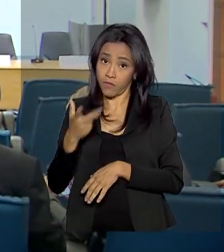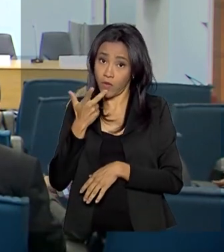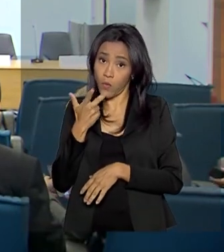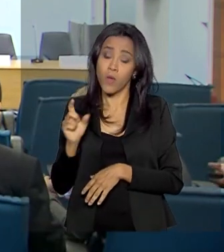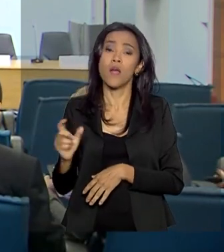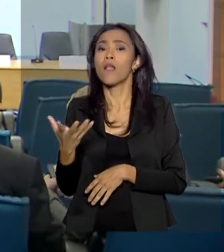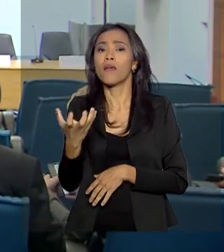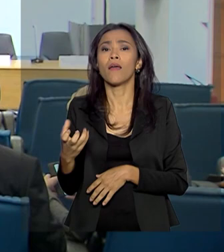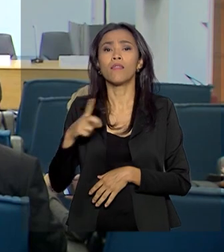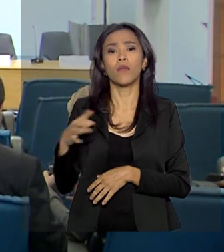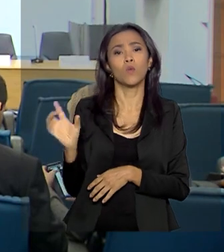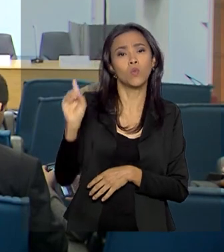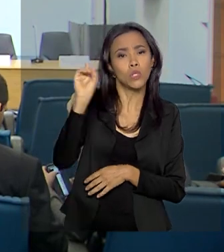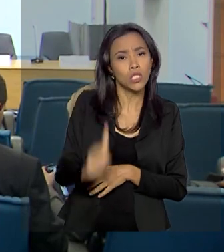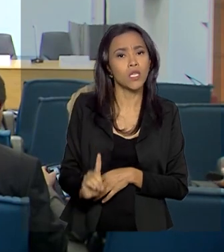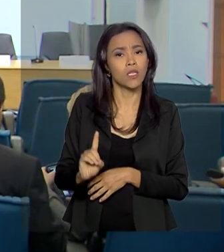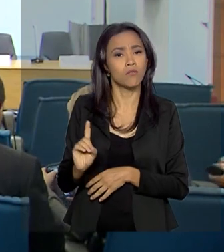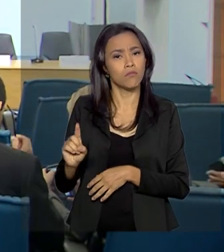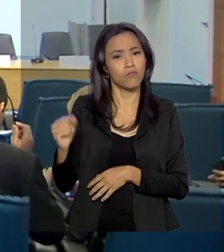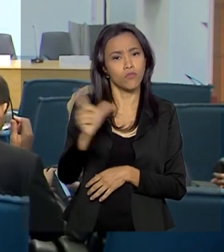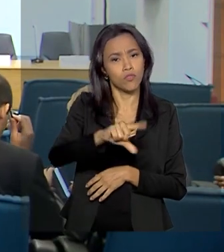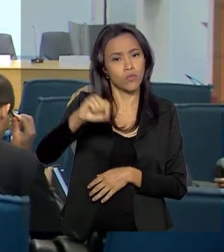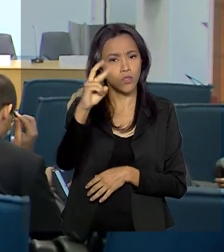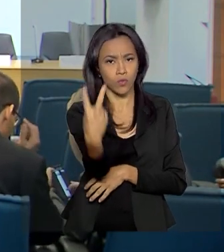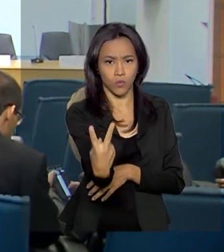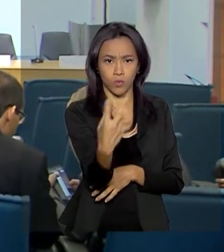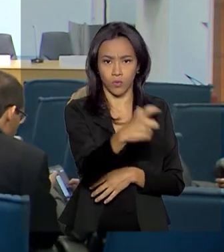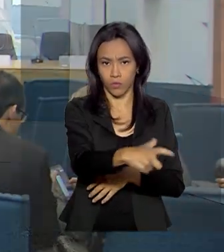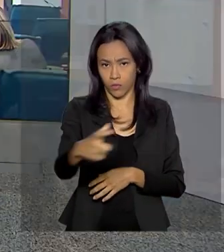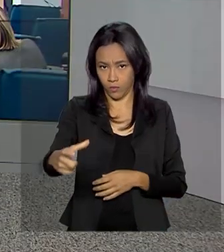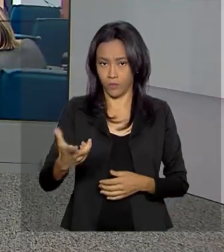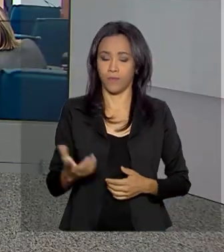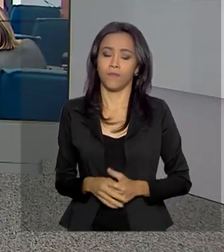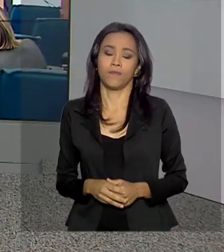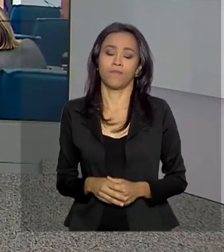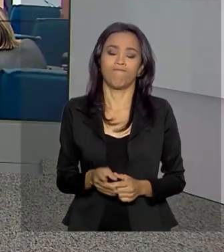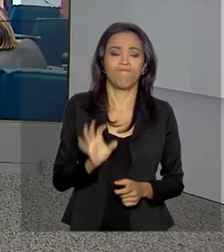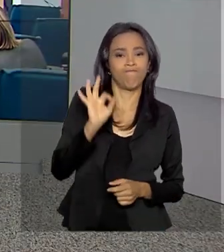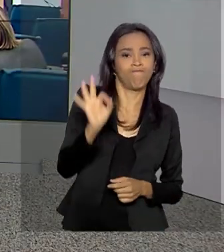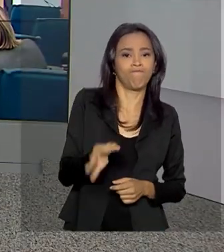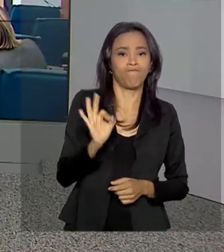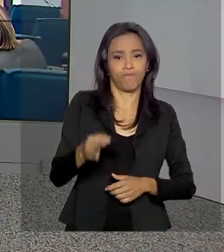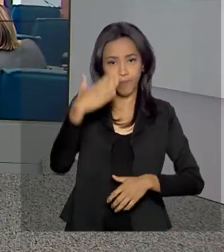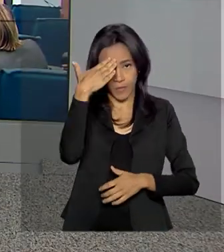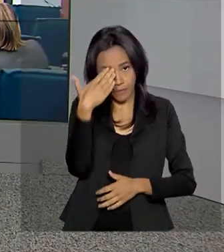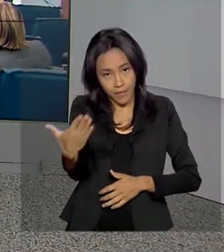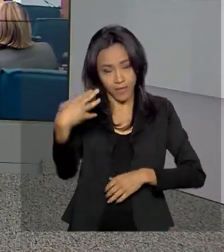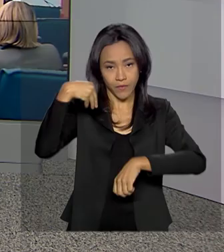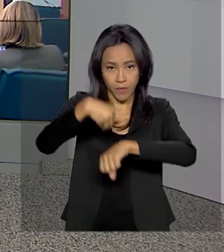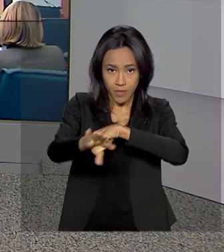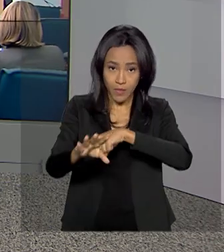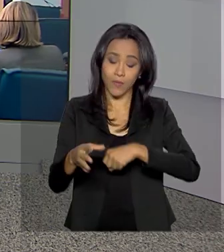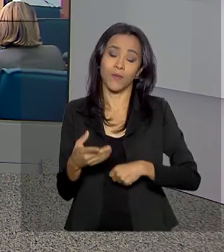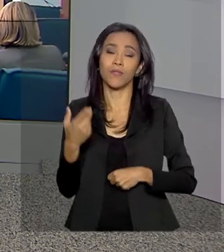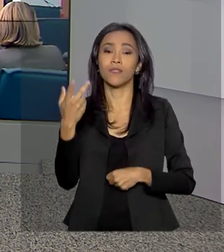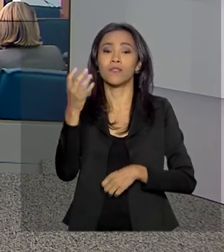ela quer exercer o direito de preferência dela em duas. Renata. Tá certo, Marcelo. Muito obrigada pelas suas informações. Direto do Rio de Janeiro.